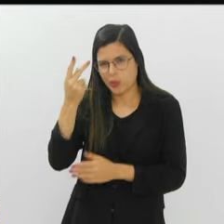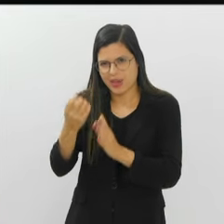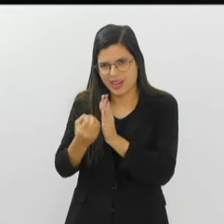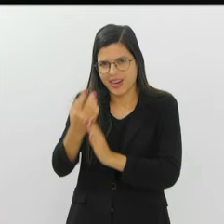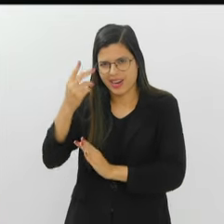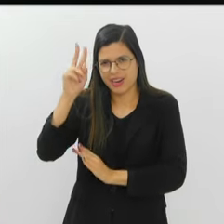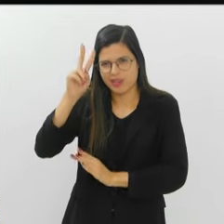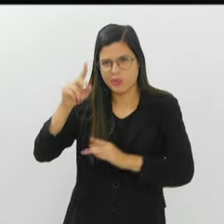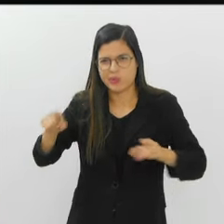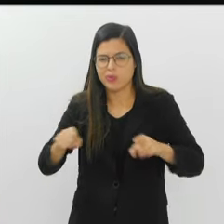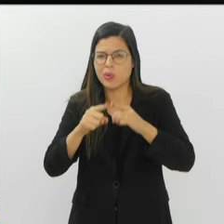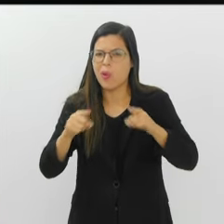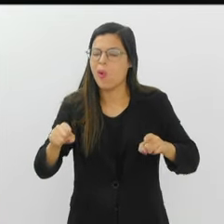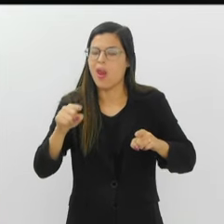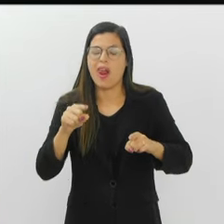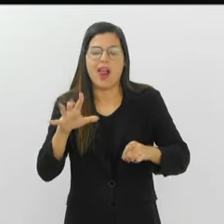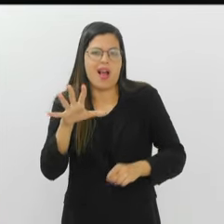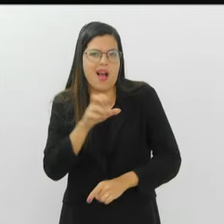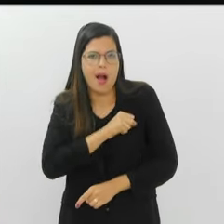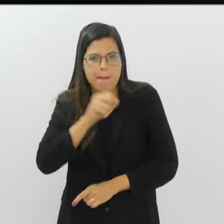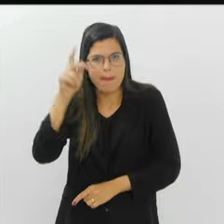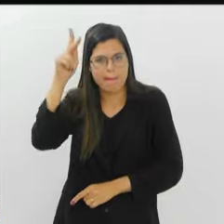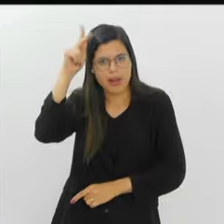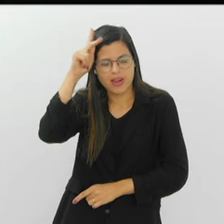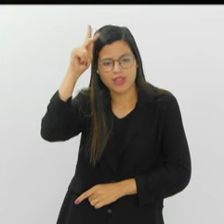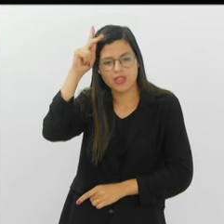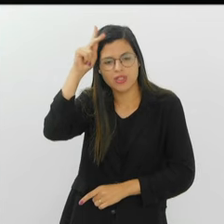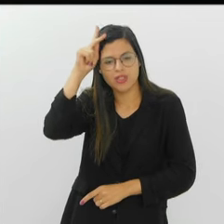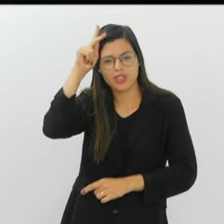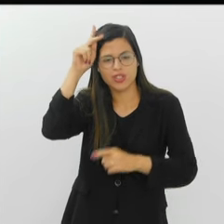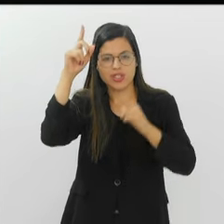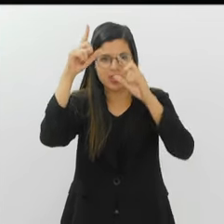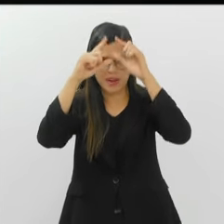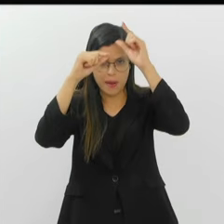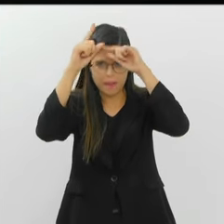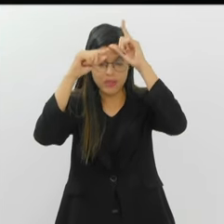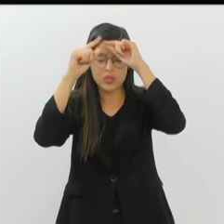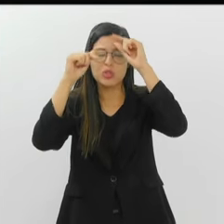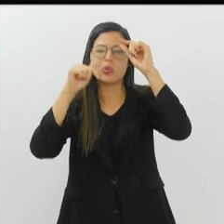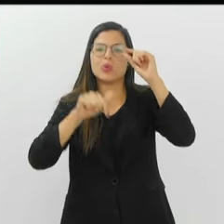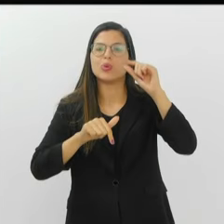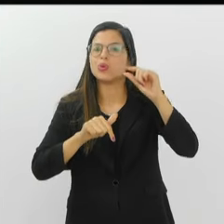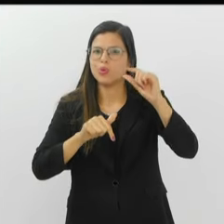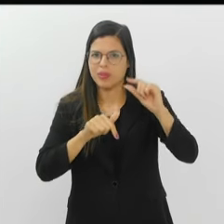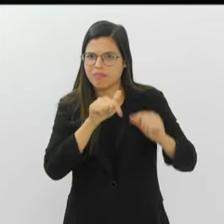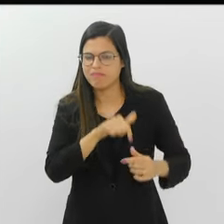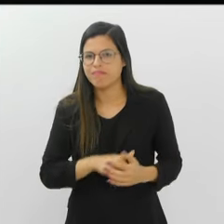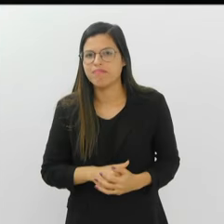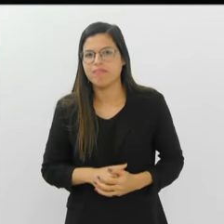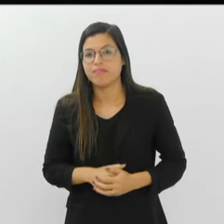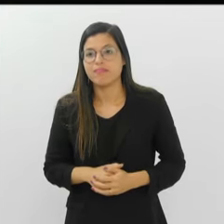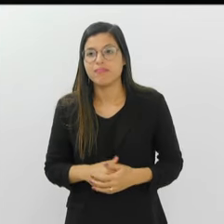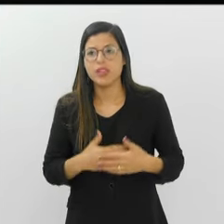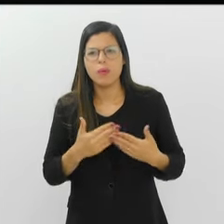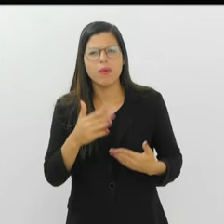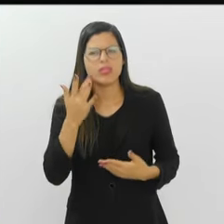Diego Araújo, é expor em Parintins, ele é caprichoso, doente, e coisa e tal. Então, você acha que essa presença